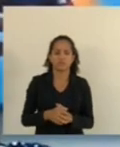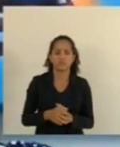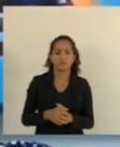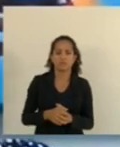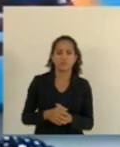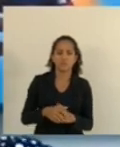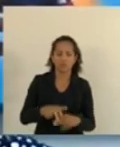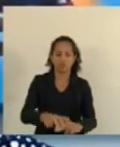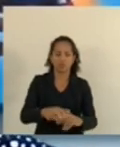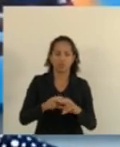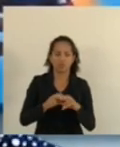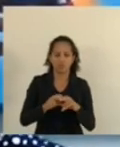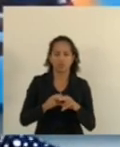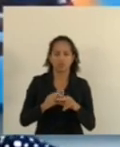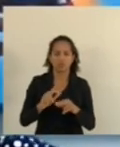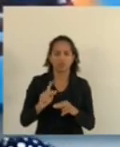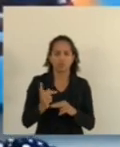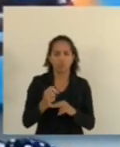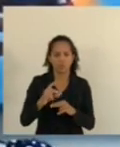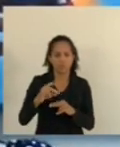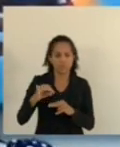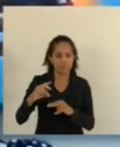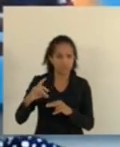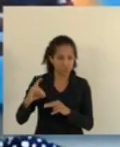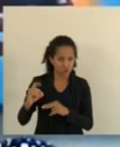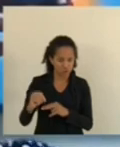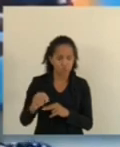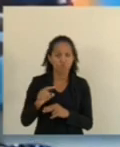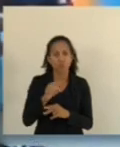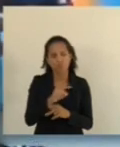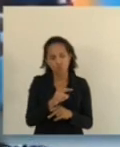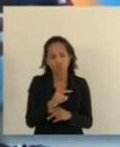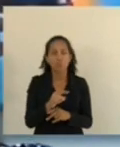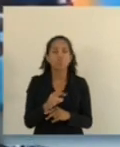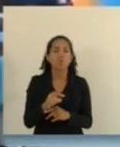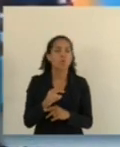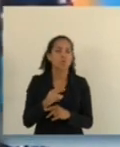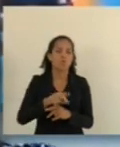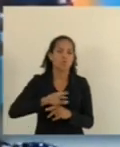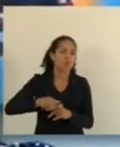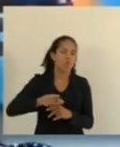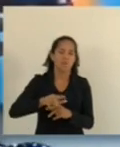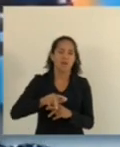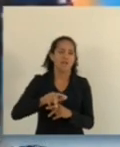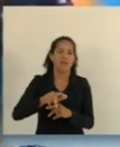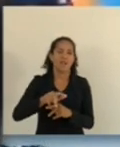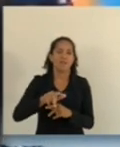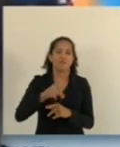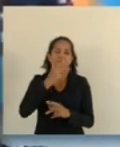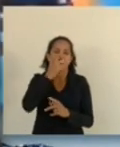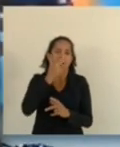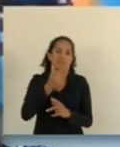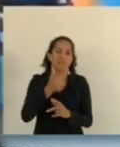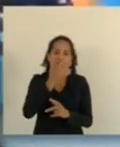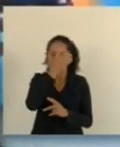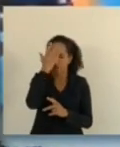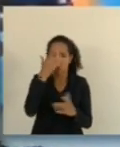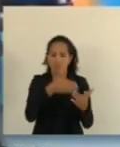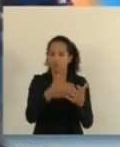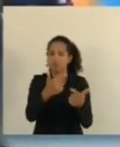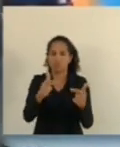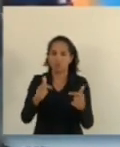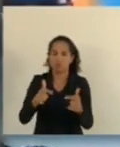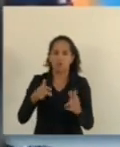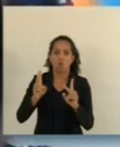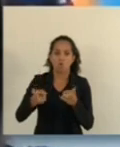qualificado, mesmo assim, isso não tem sido o fator para barrar essas mortes de mulheres que